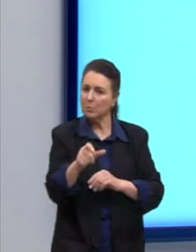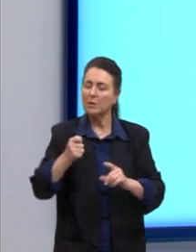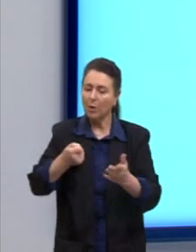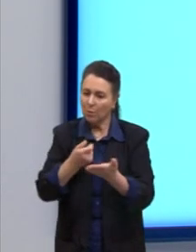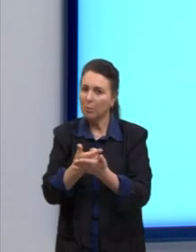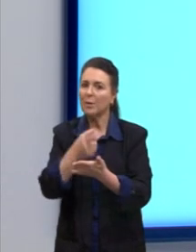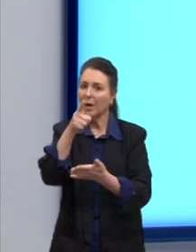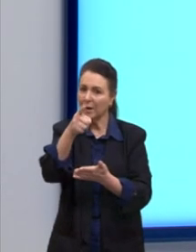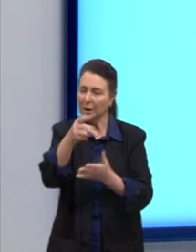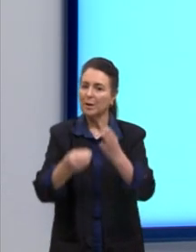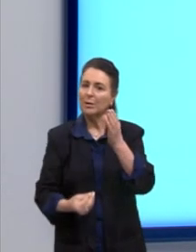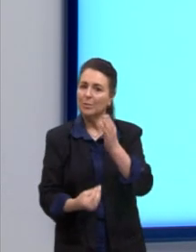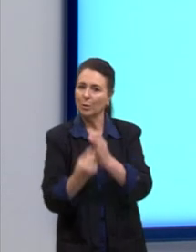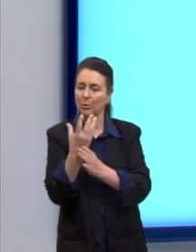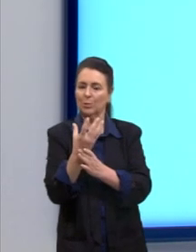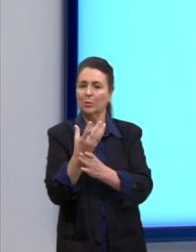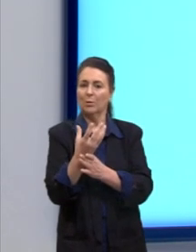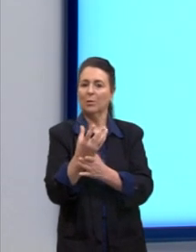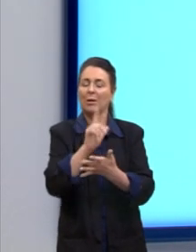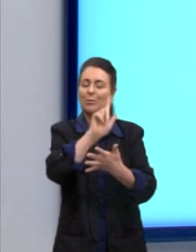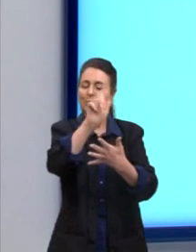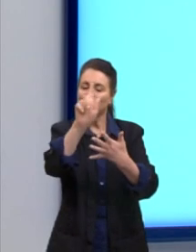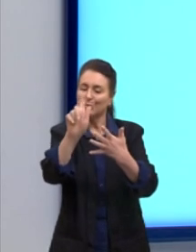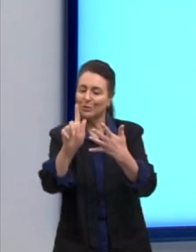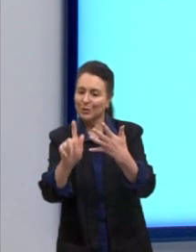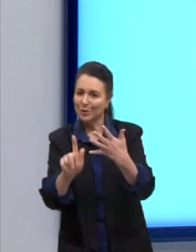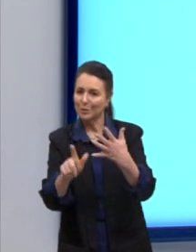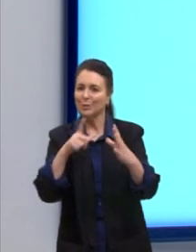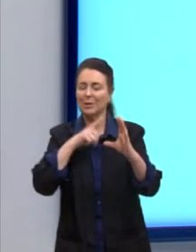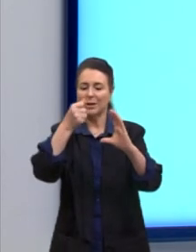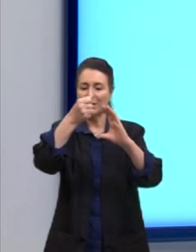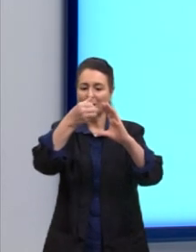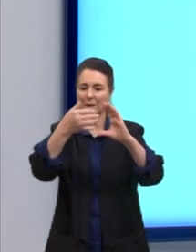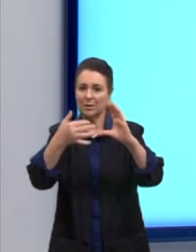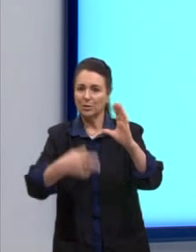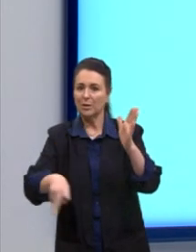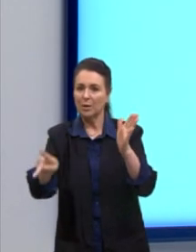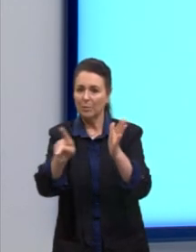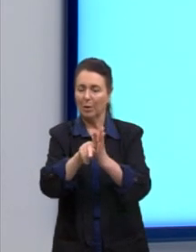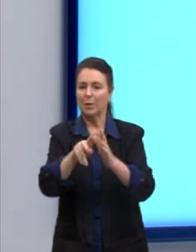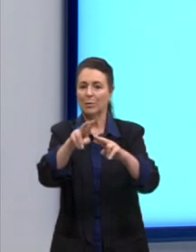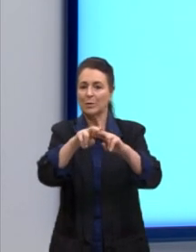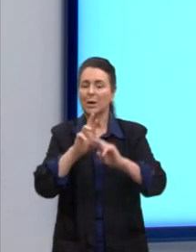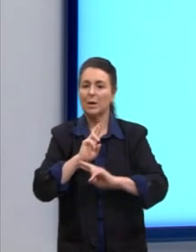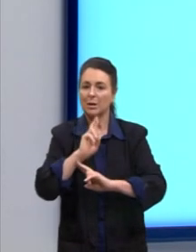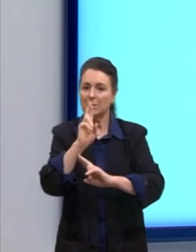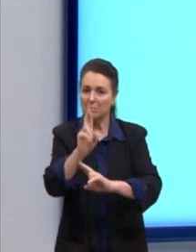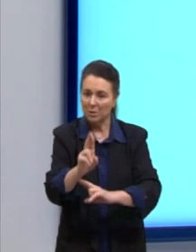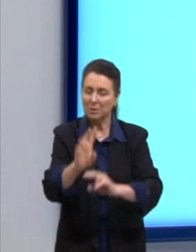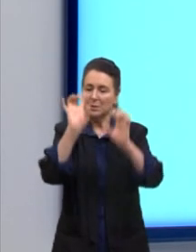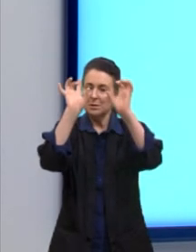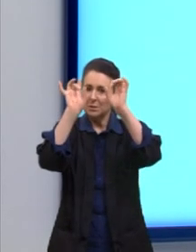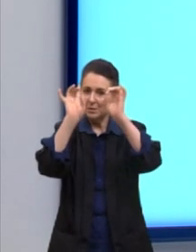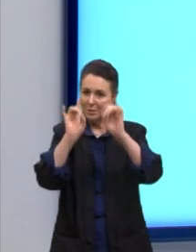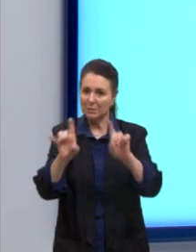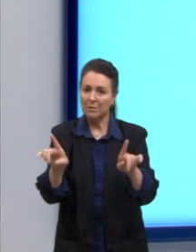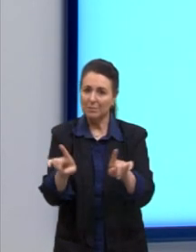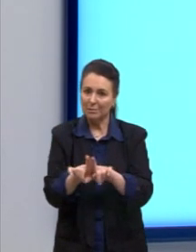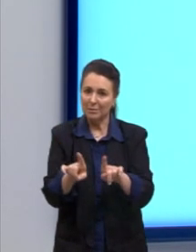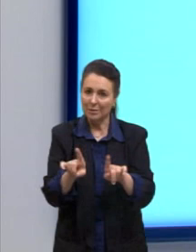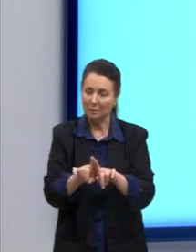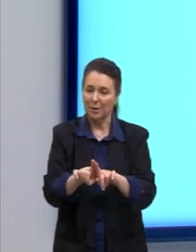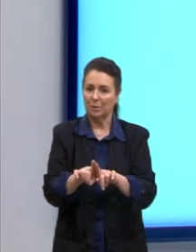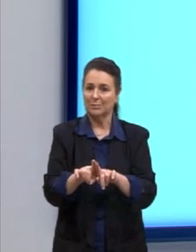seja, cada gênero tem as suas características e, por isso, as respostas específicas de acordo com a